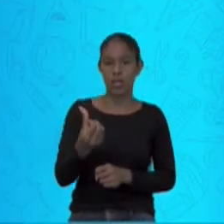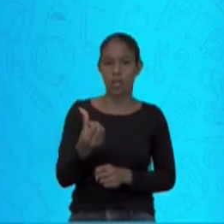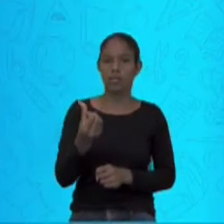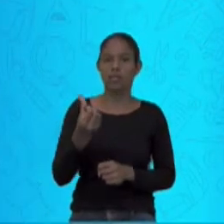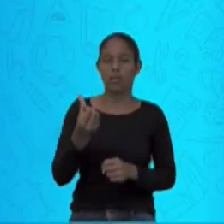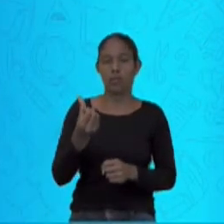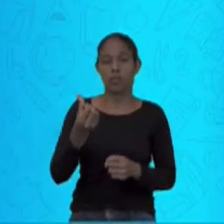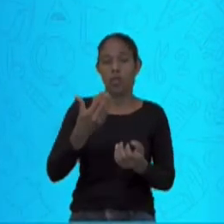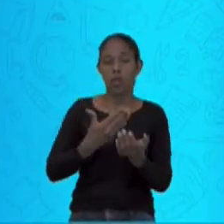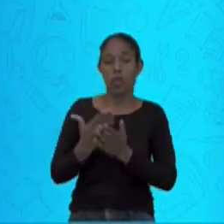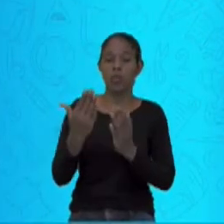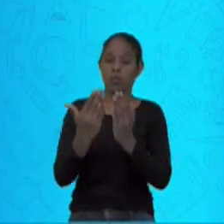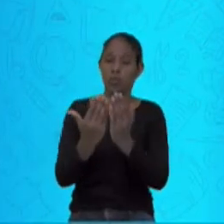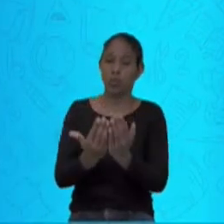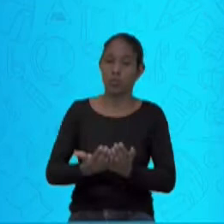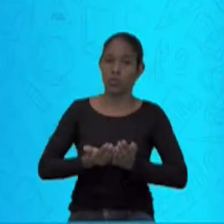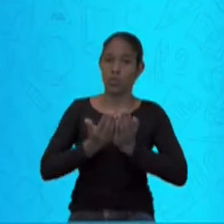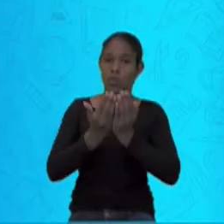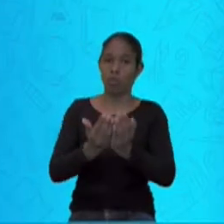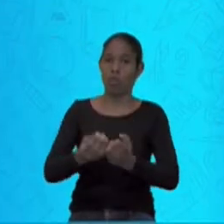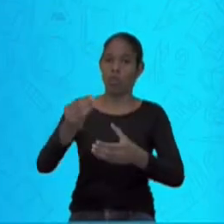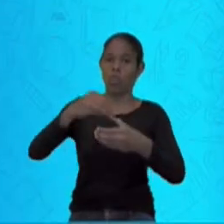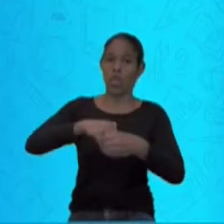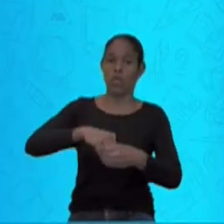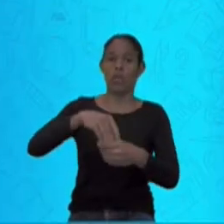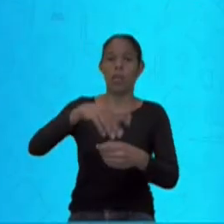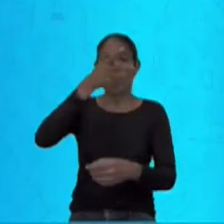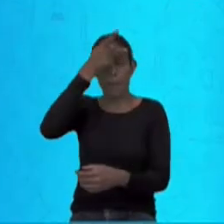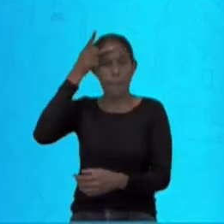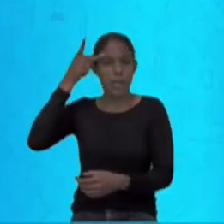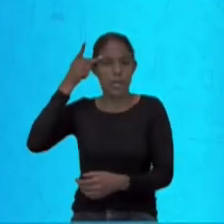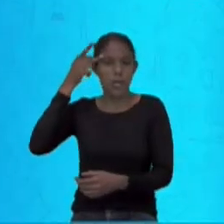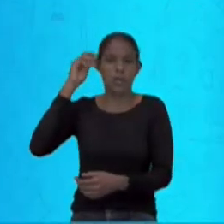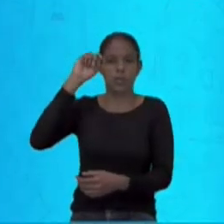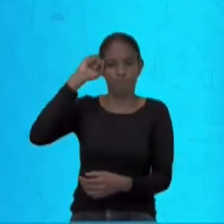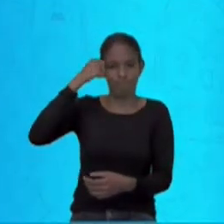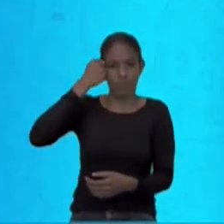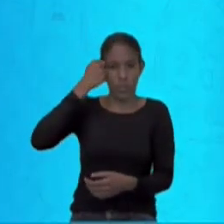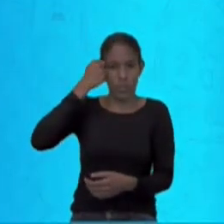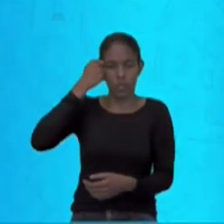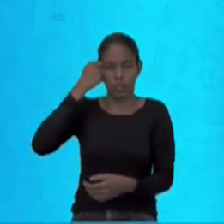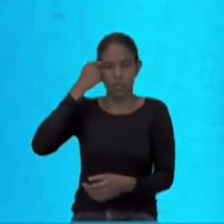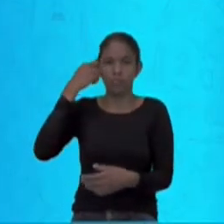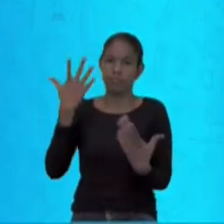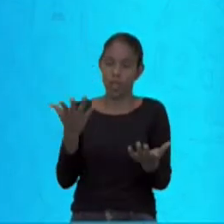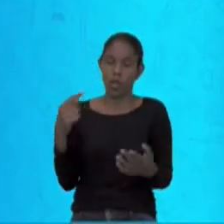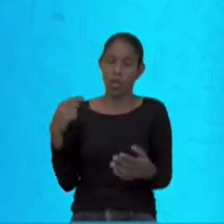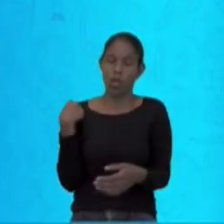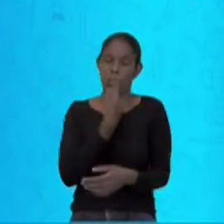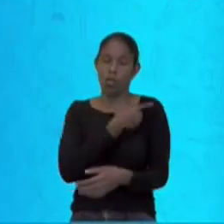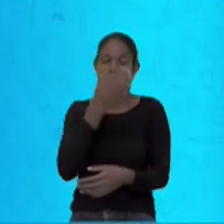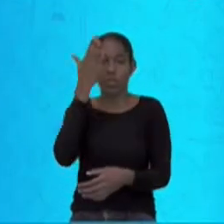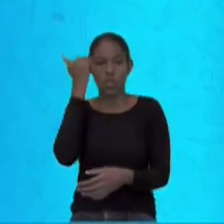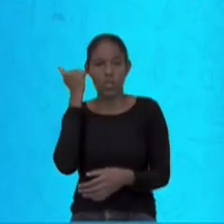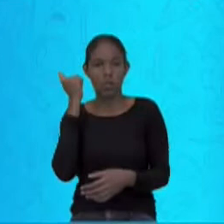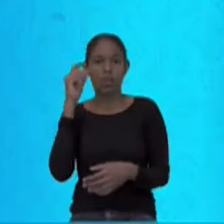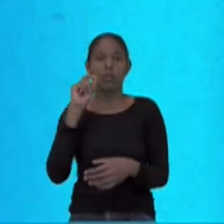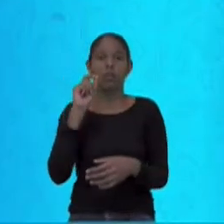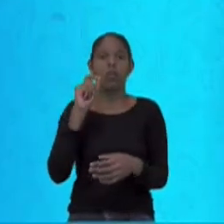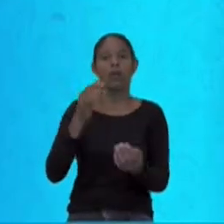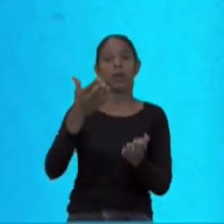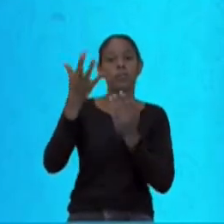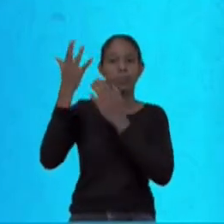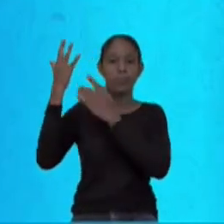sabemos que os navios negreiros, vindo da região da Europa, traziam para o Brasil e para outras regiões do continente,